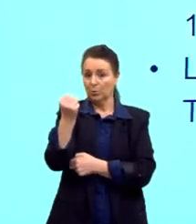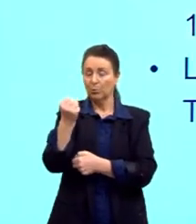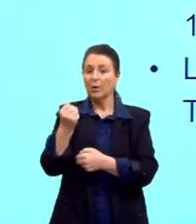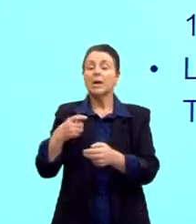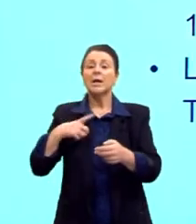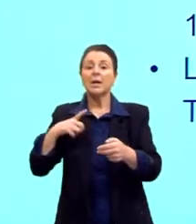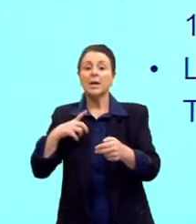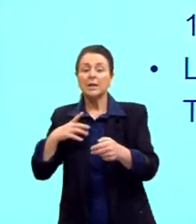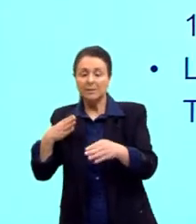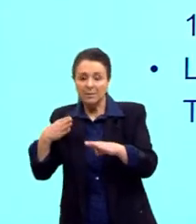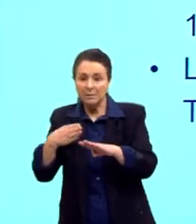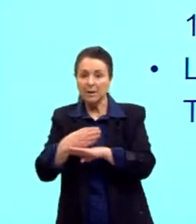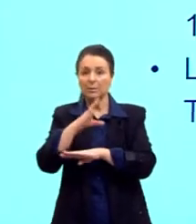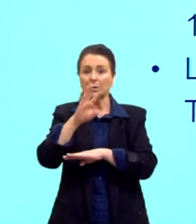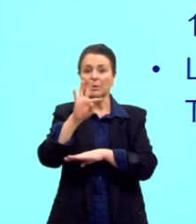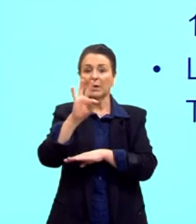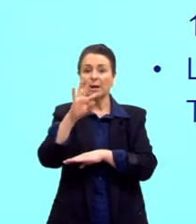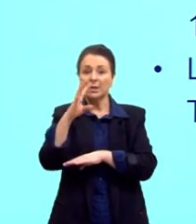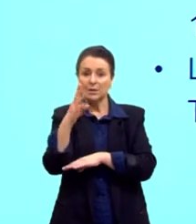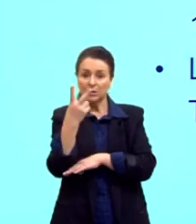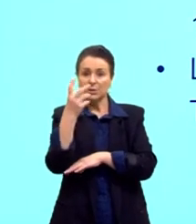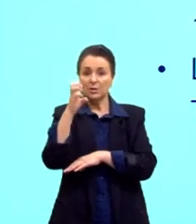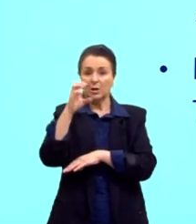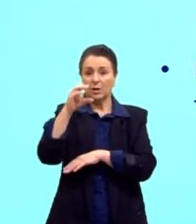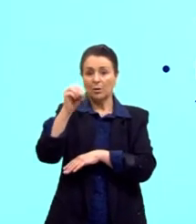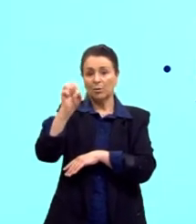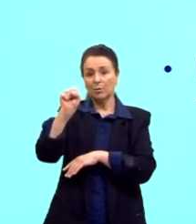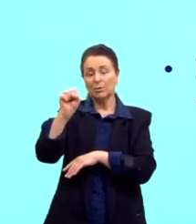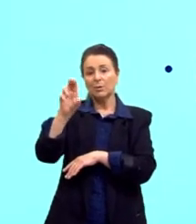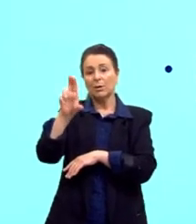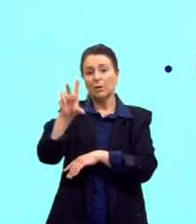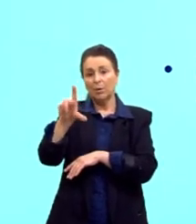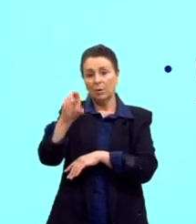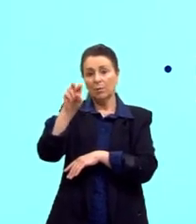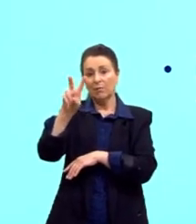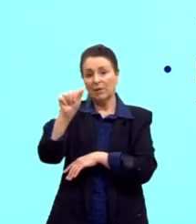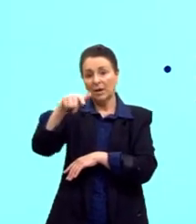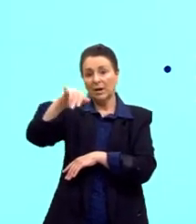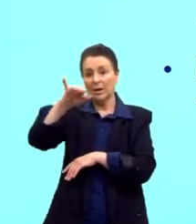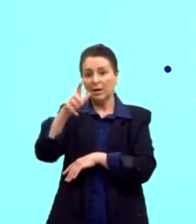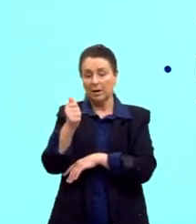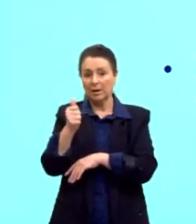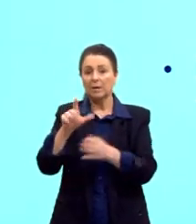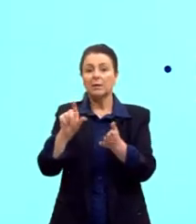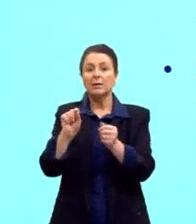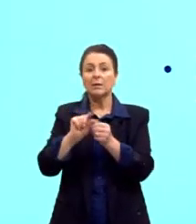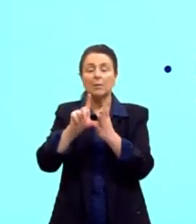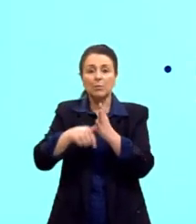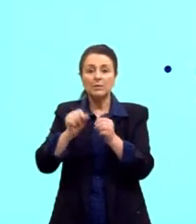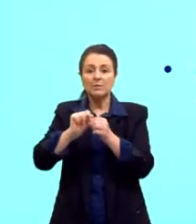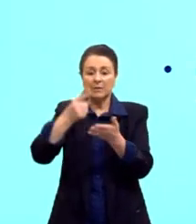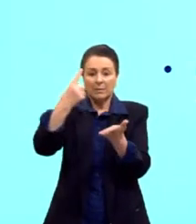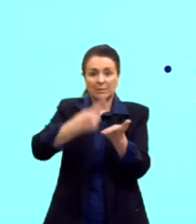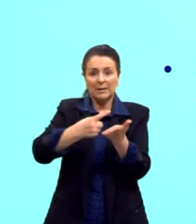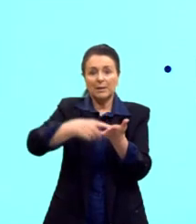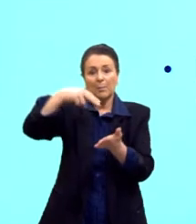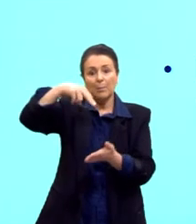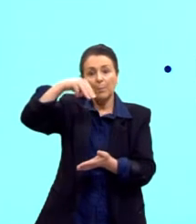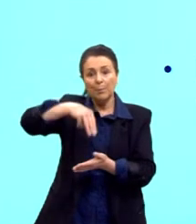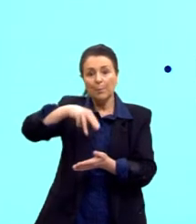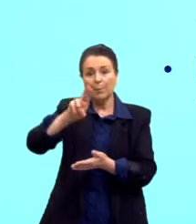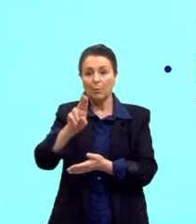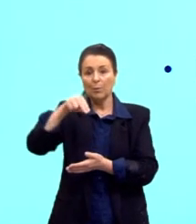Ocidente vai permitir. A Inglaterra e a Alemanha vão assinar, né, o Tratado de Munique e vão aceitar o nazifascismo.